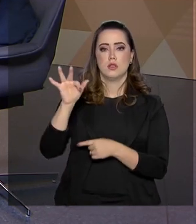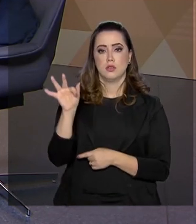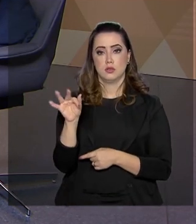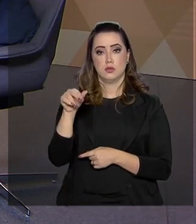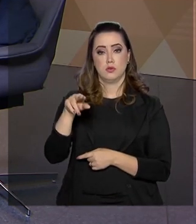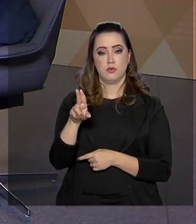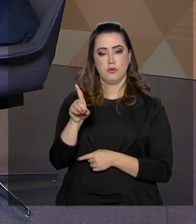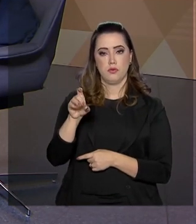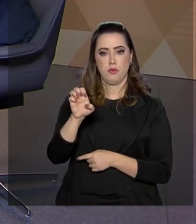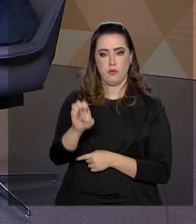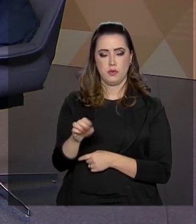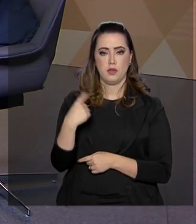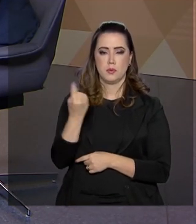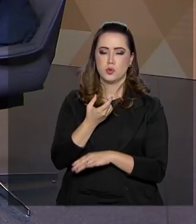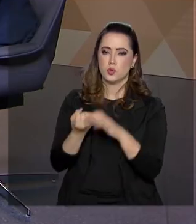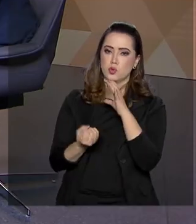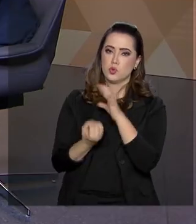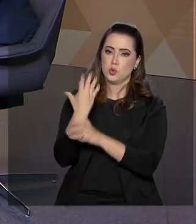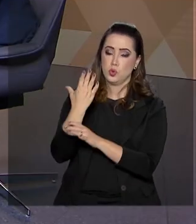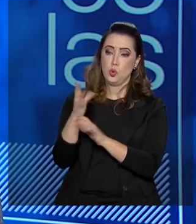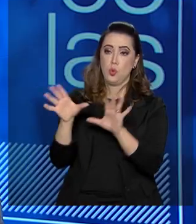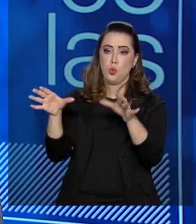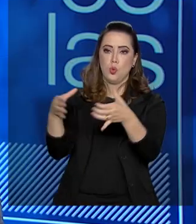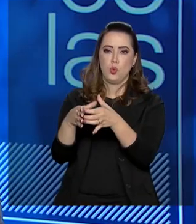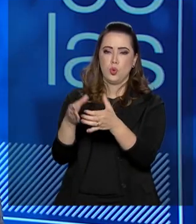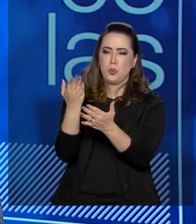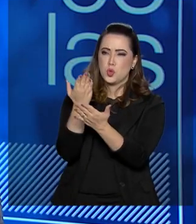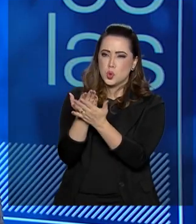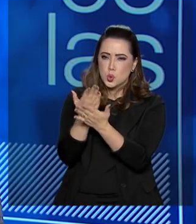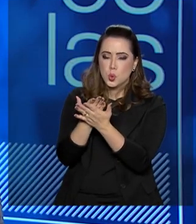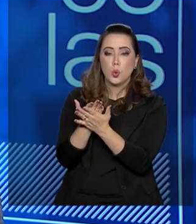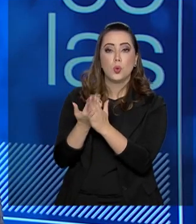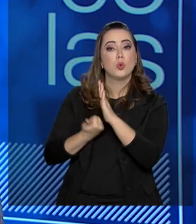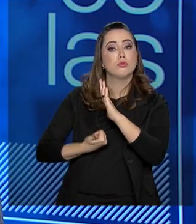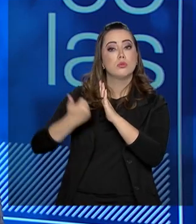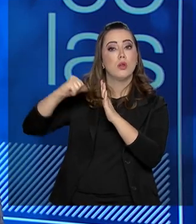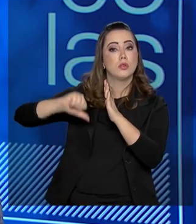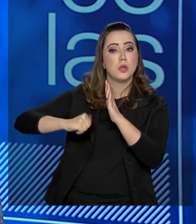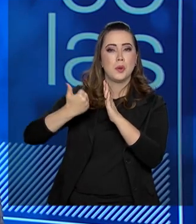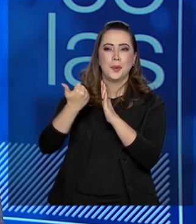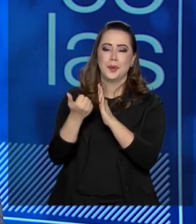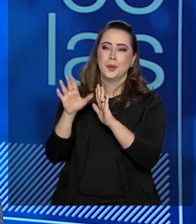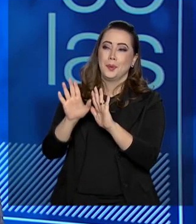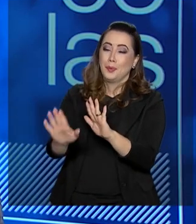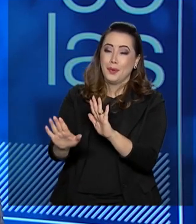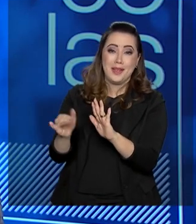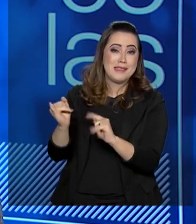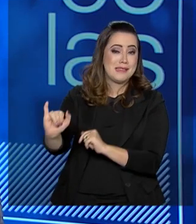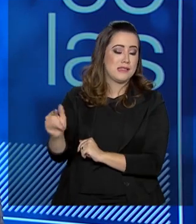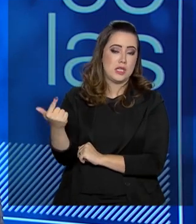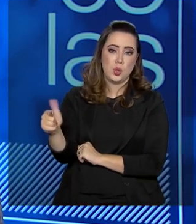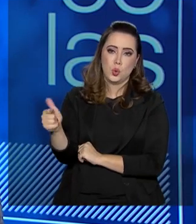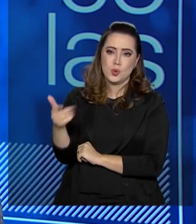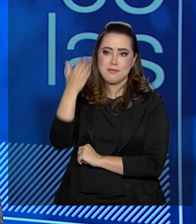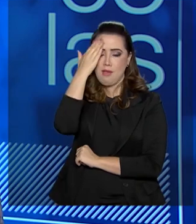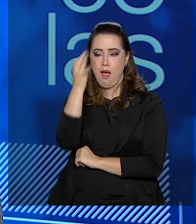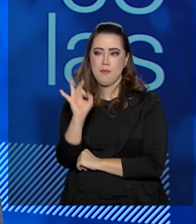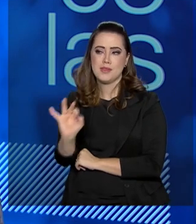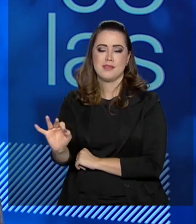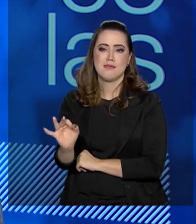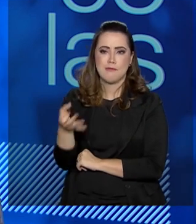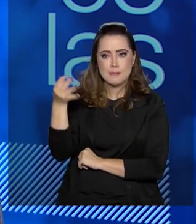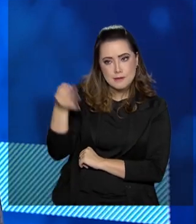FNDEB nós criamos o núcleo de métodos quantitativos, porque entendemos que sem algoritmos matemáticos, sem medições